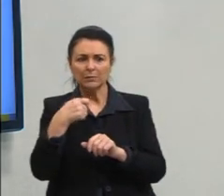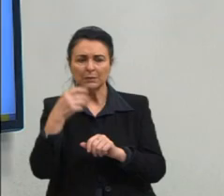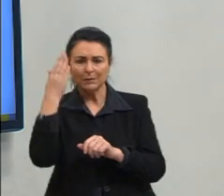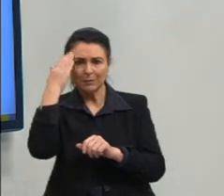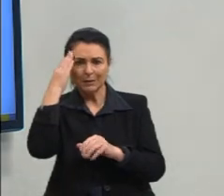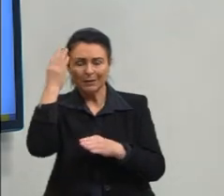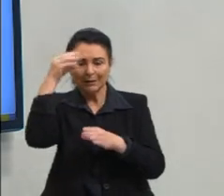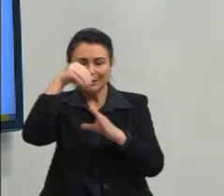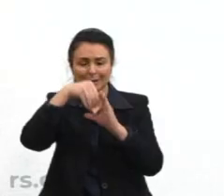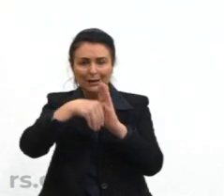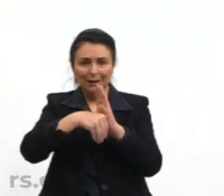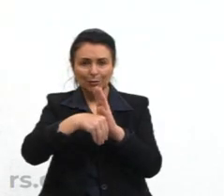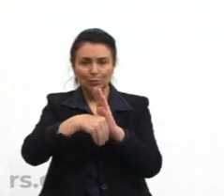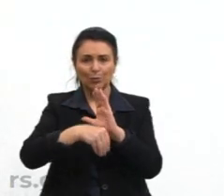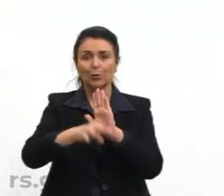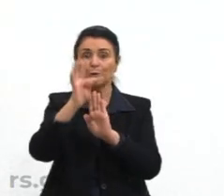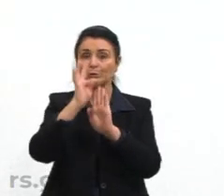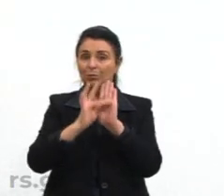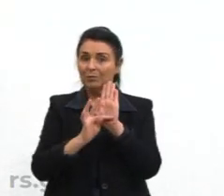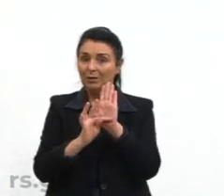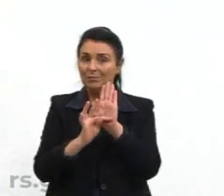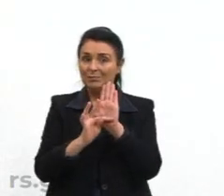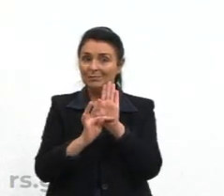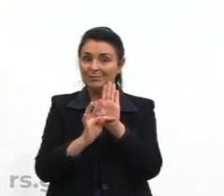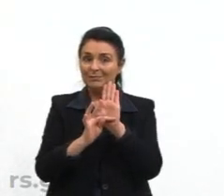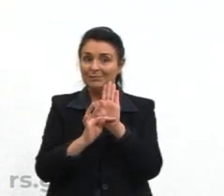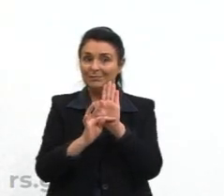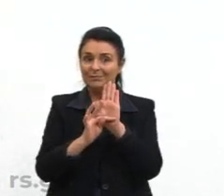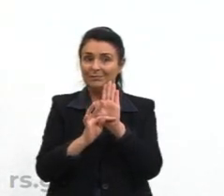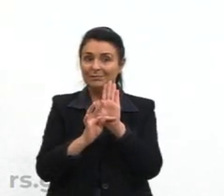que está sendo apresentado na questão.